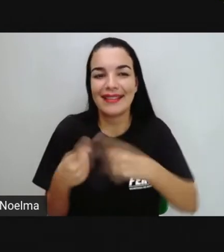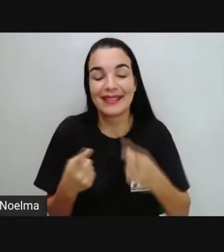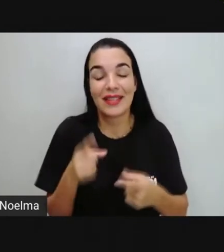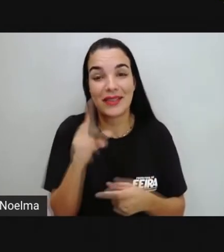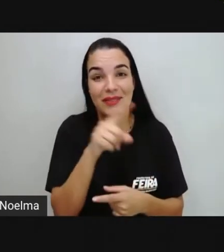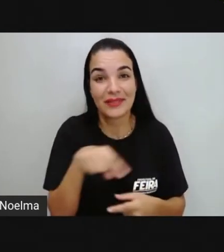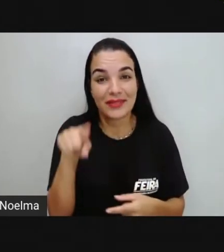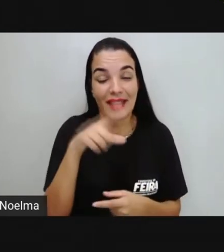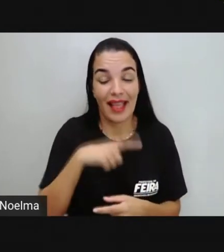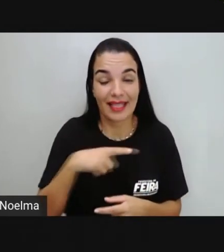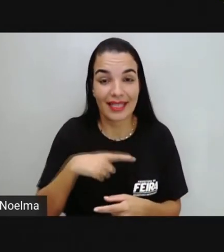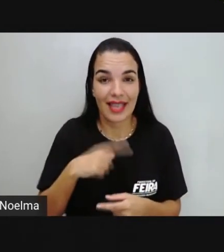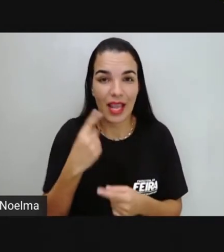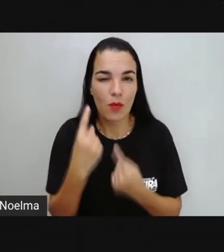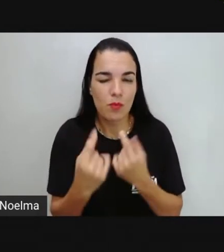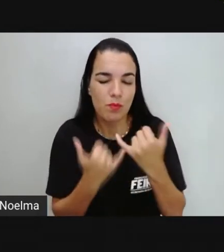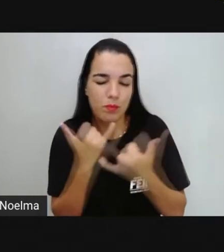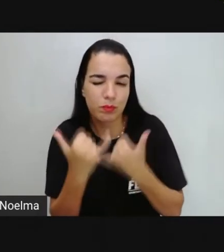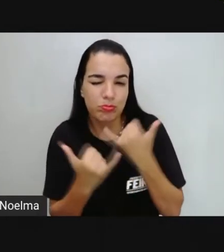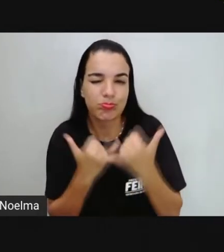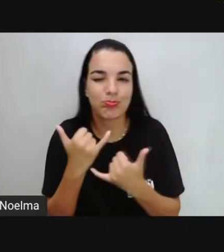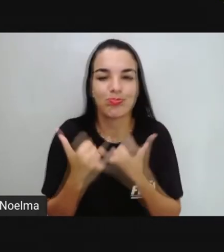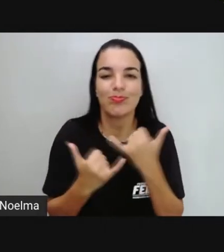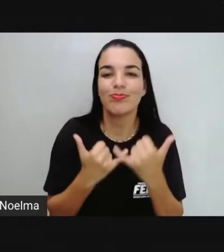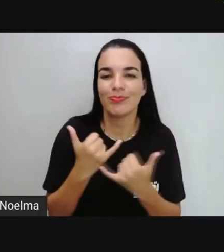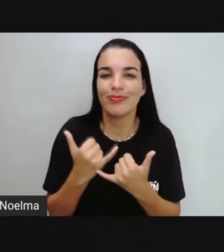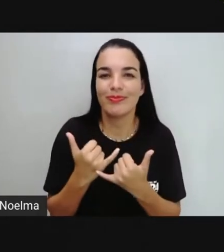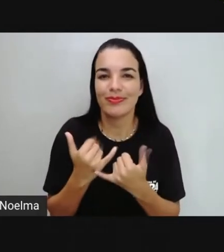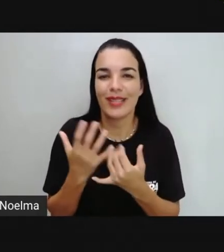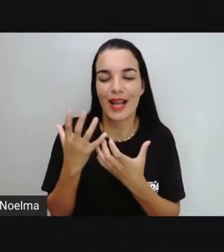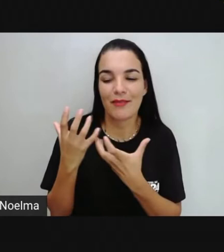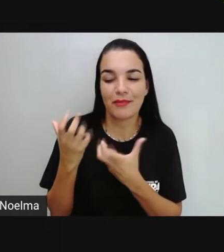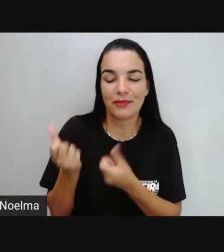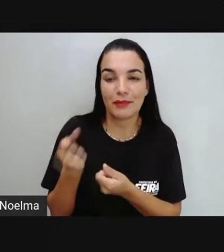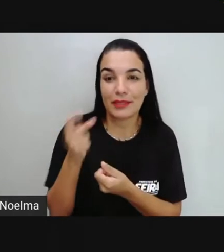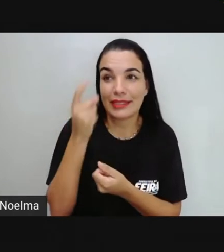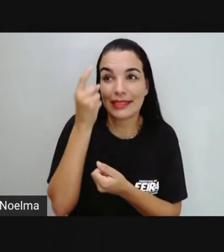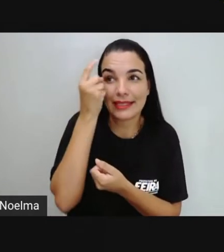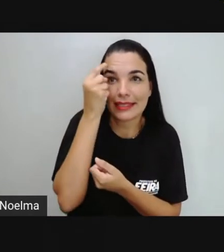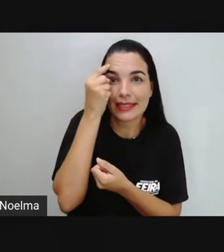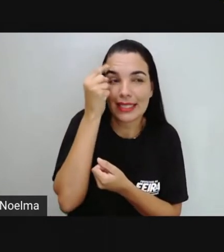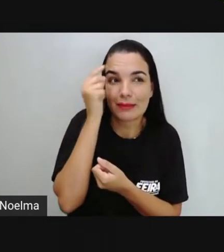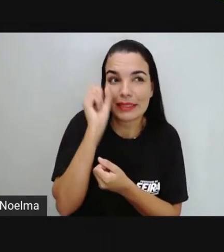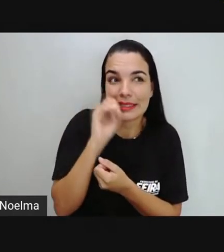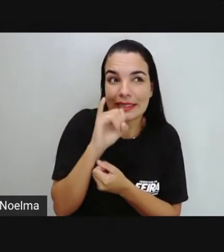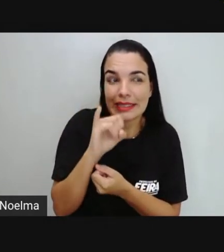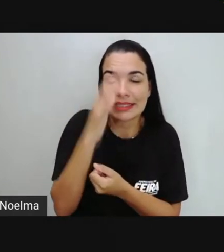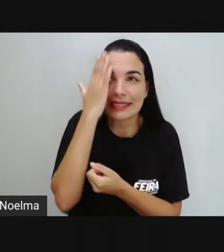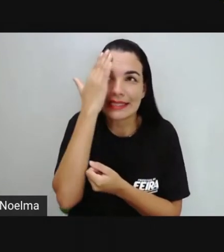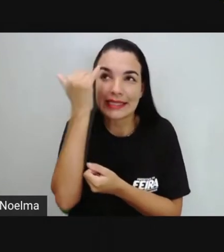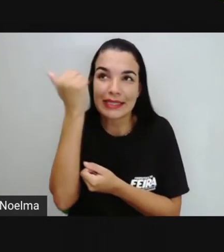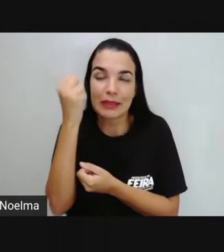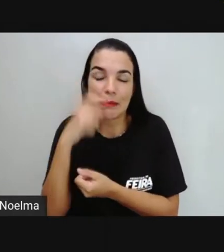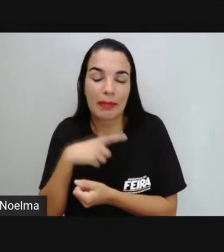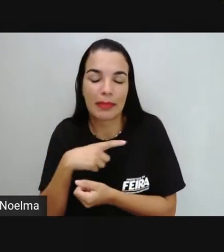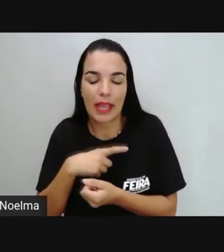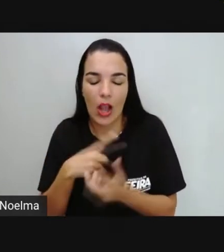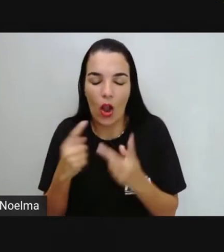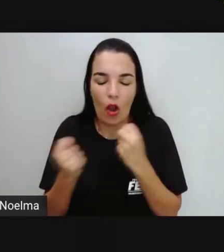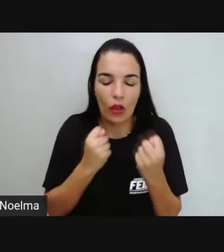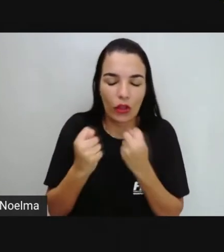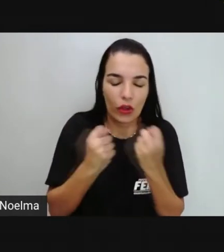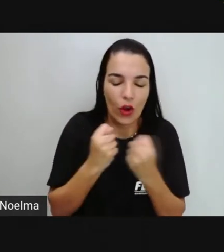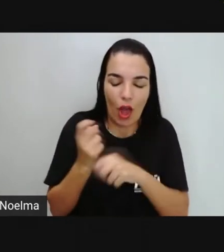aqui para vocês uma dinâmica, né? Onde a gente vai saber se a gente está sabendo ou não controlar